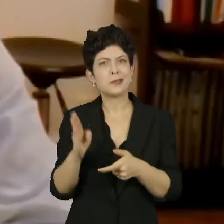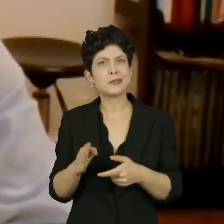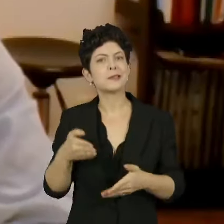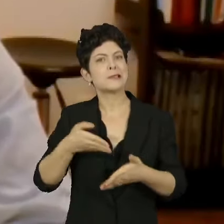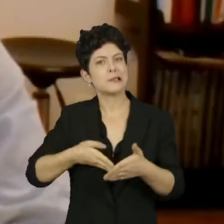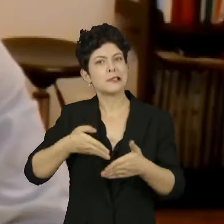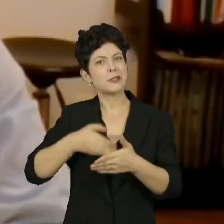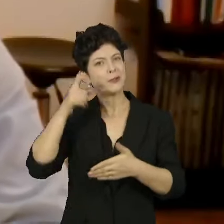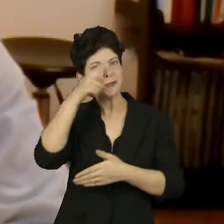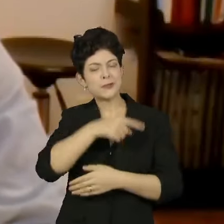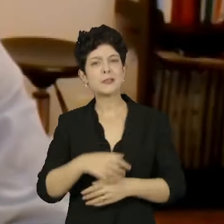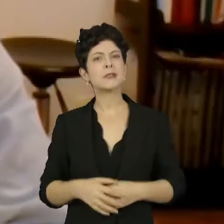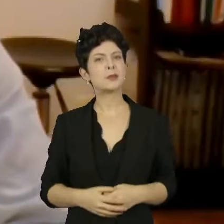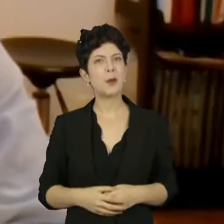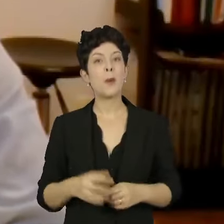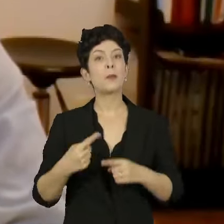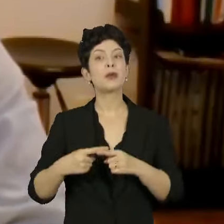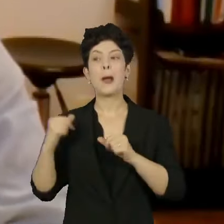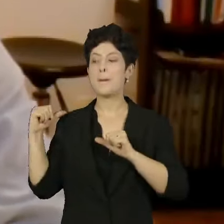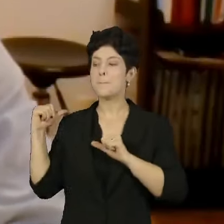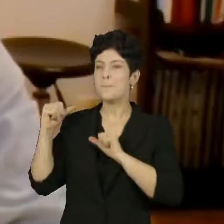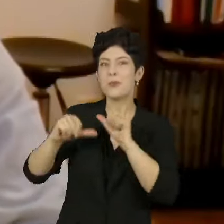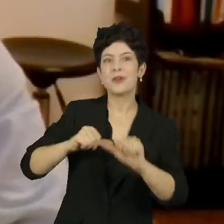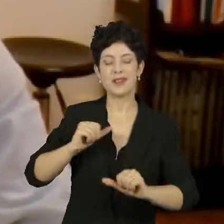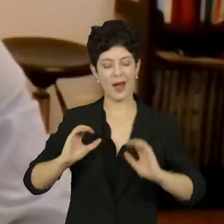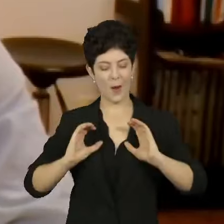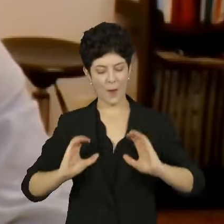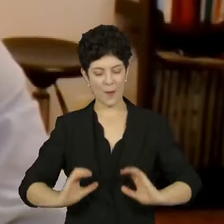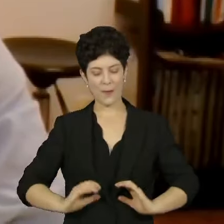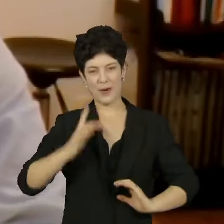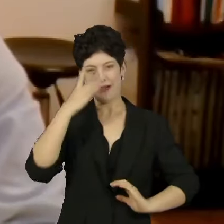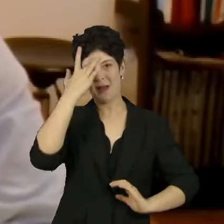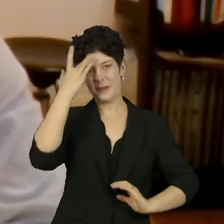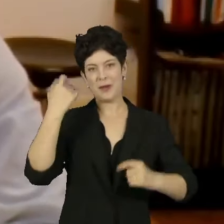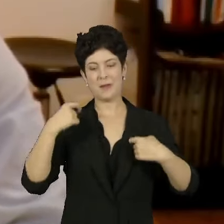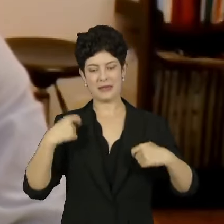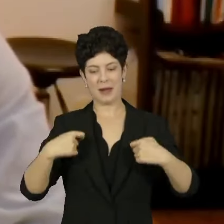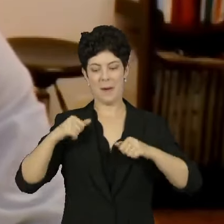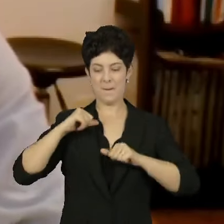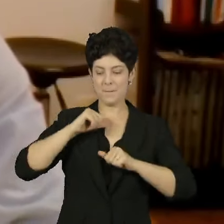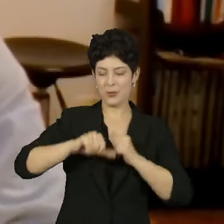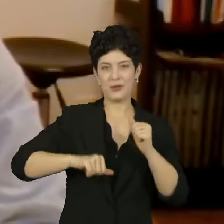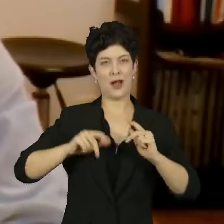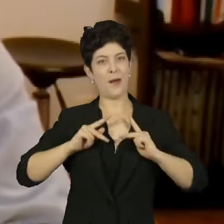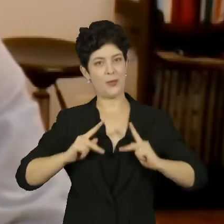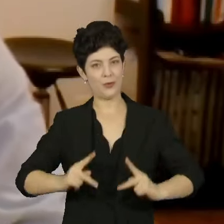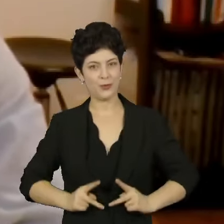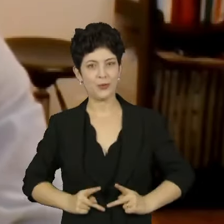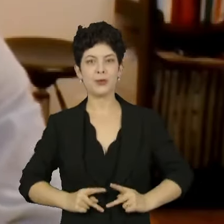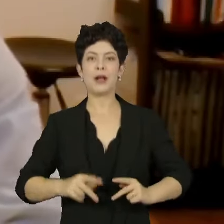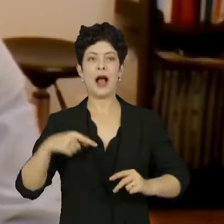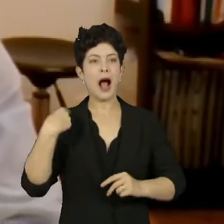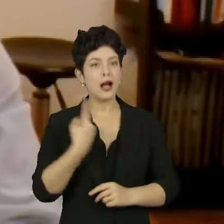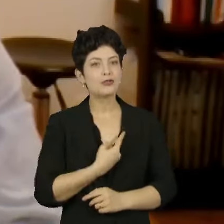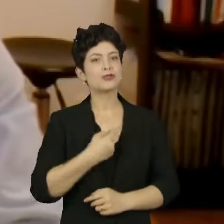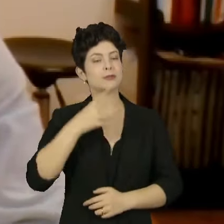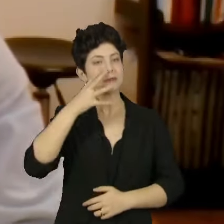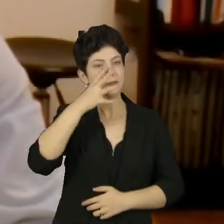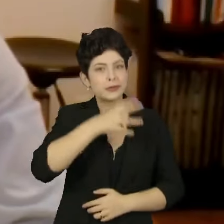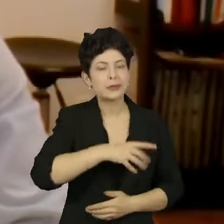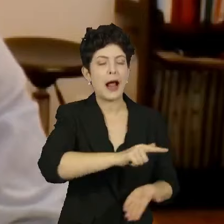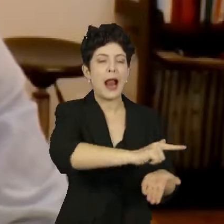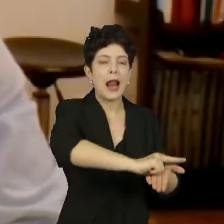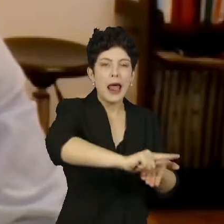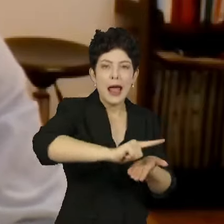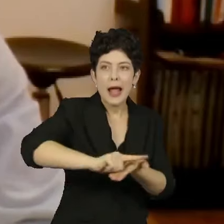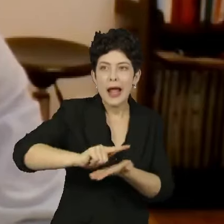difícil induzir mudança de comportamento das pessoas. Então, a gente insiste que as pessoas limpem os